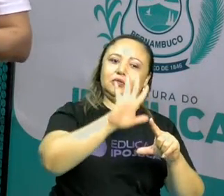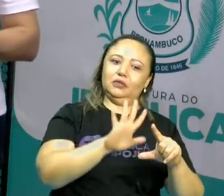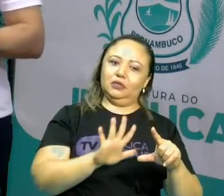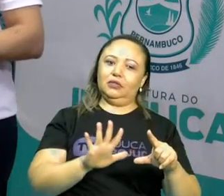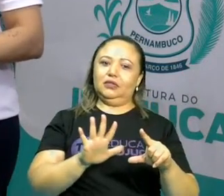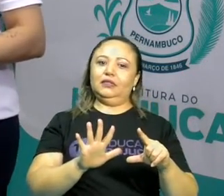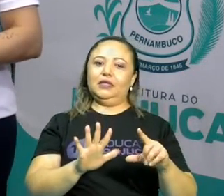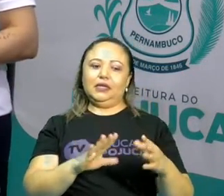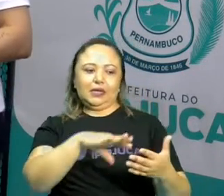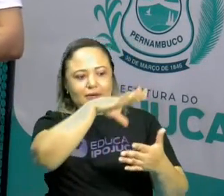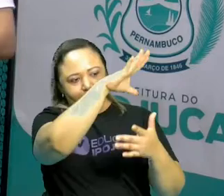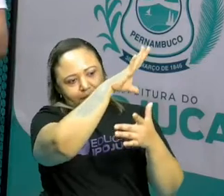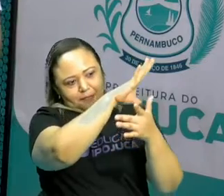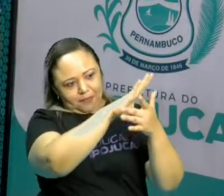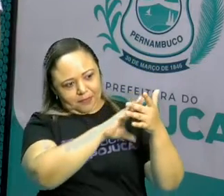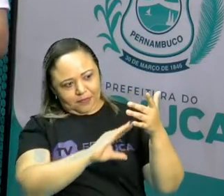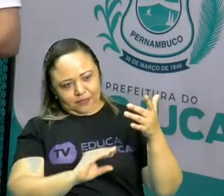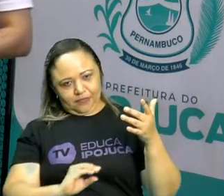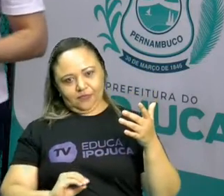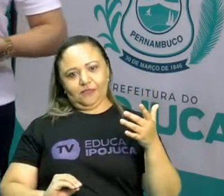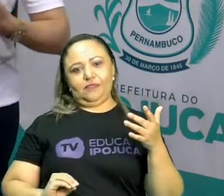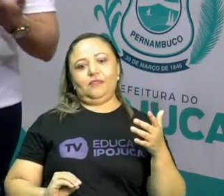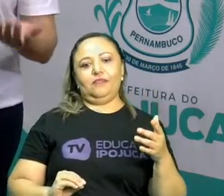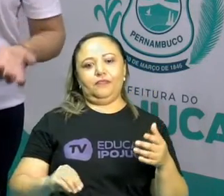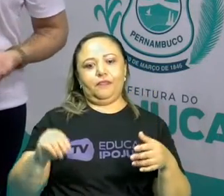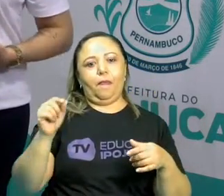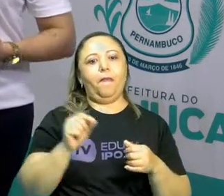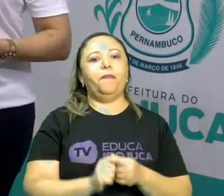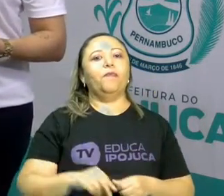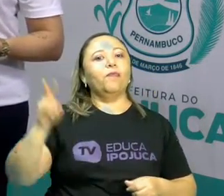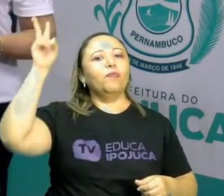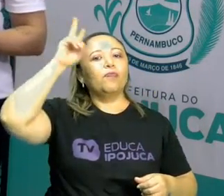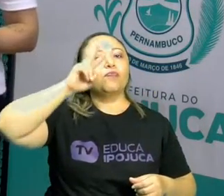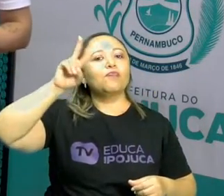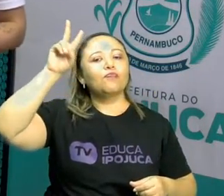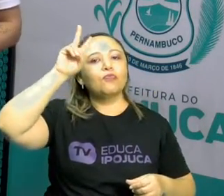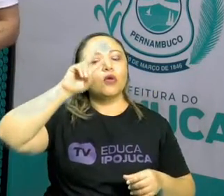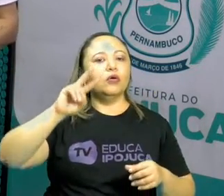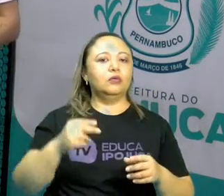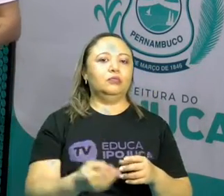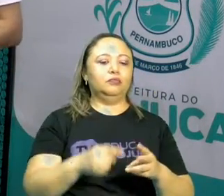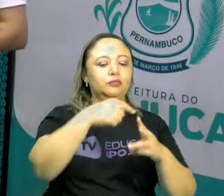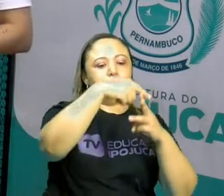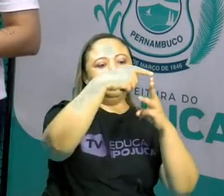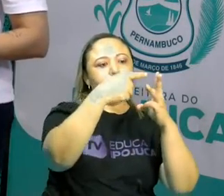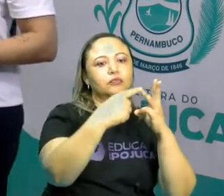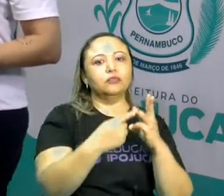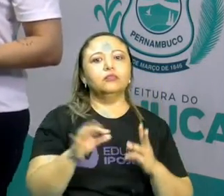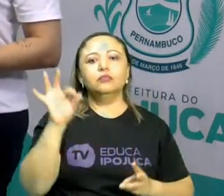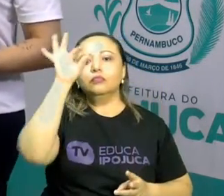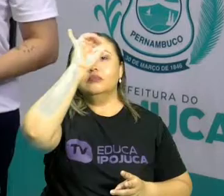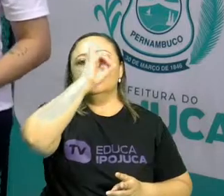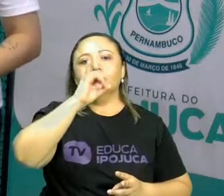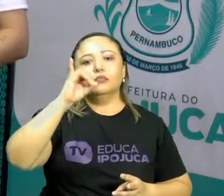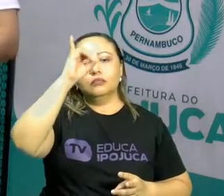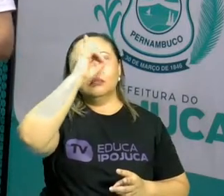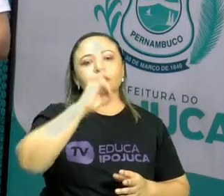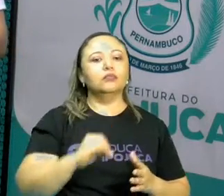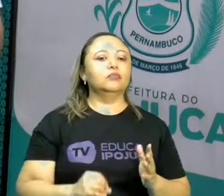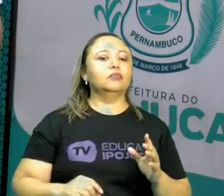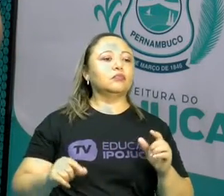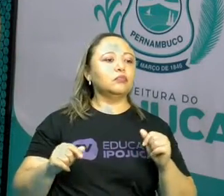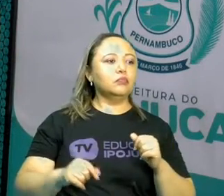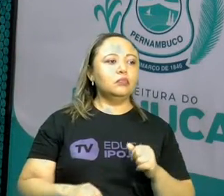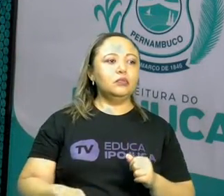né? O lobo e os três porquinhos, tá certo? Que é um clássico da literatura universal. Então, observem que o chargista,